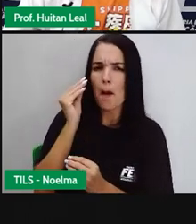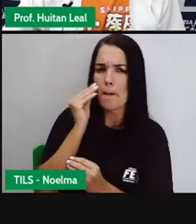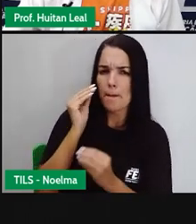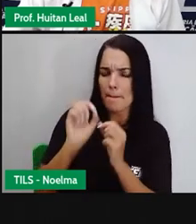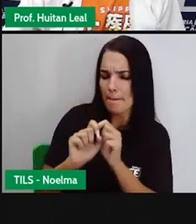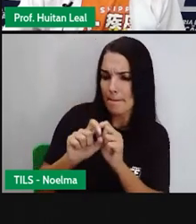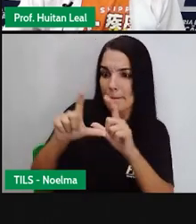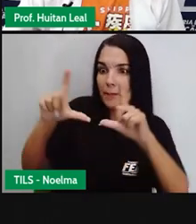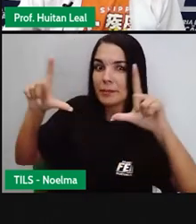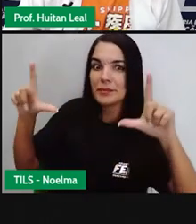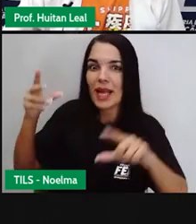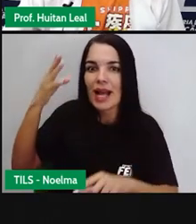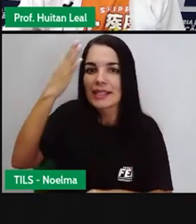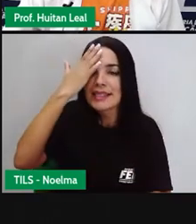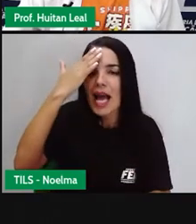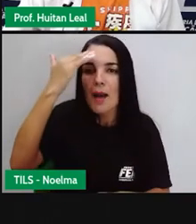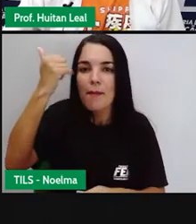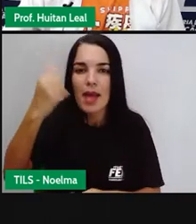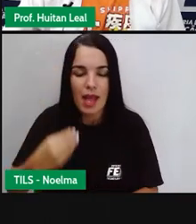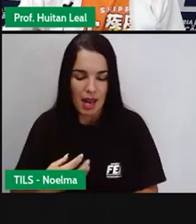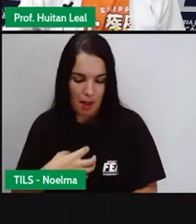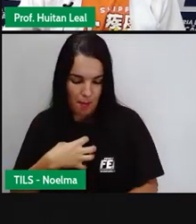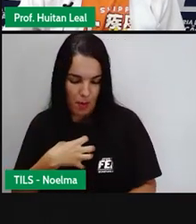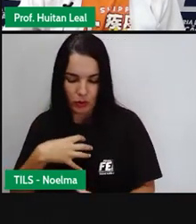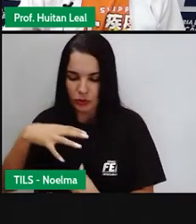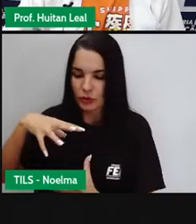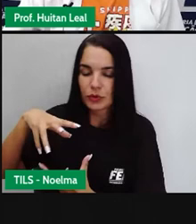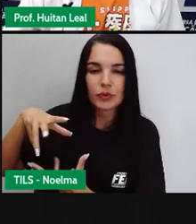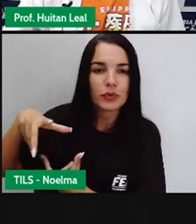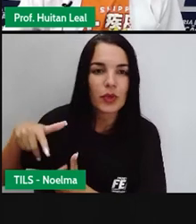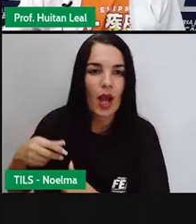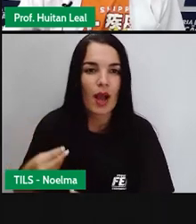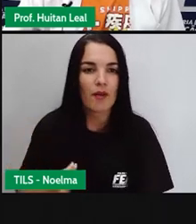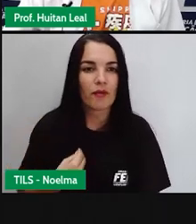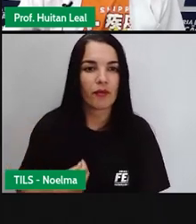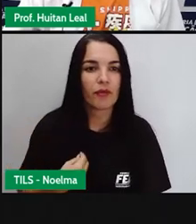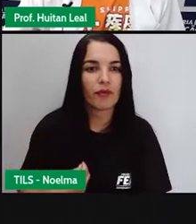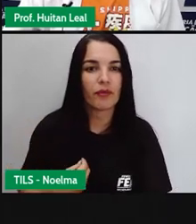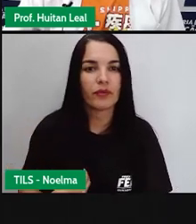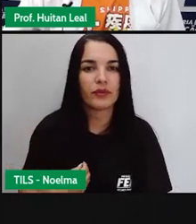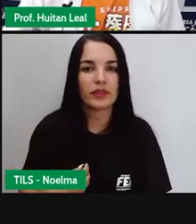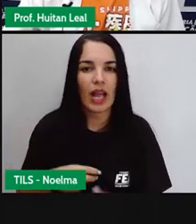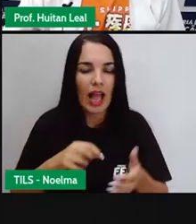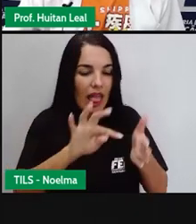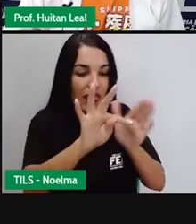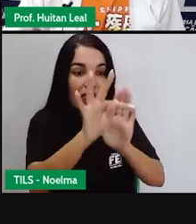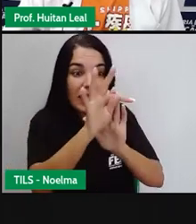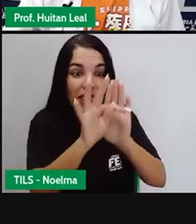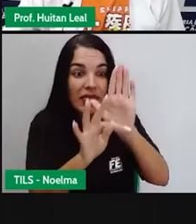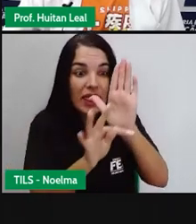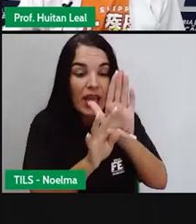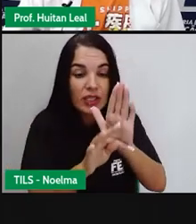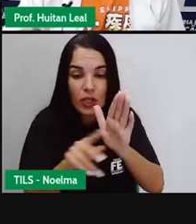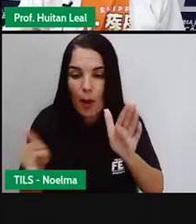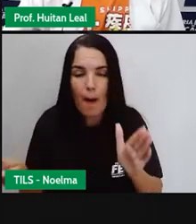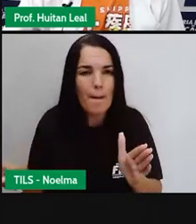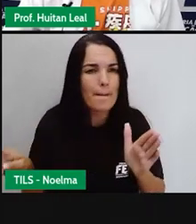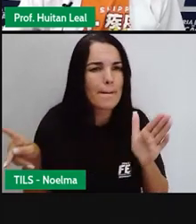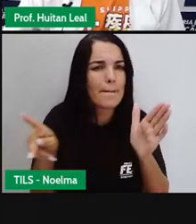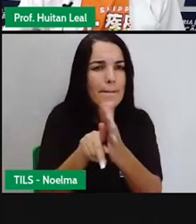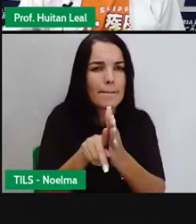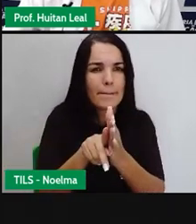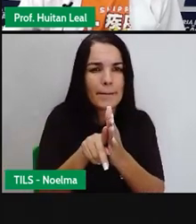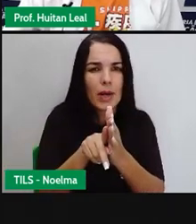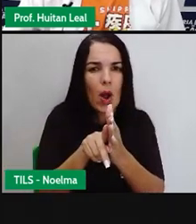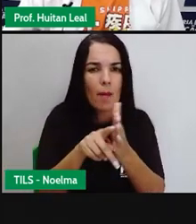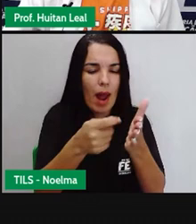saberes e modos de vida dos povos originários, textos escritos pelos próprios indígenas são um